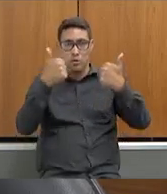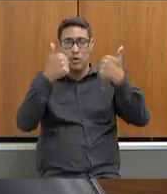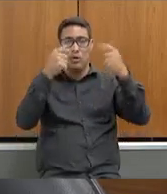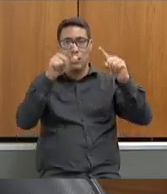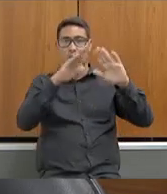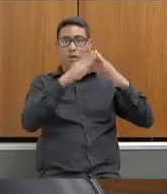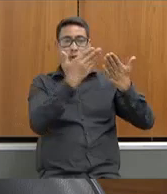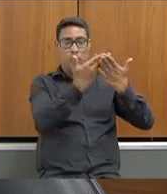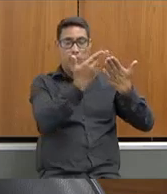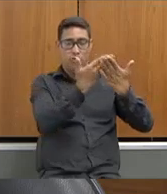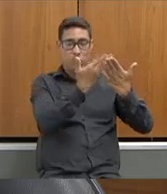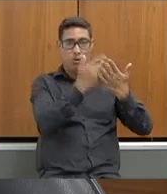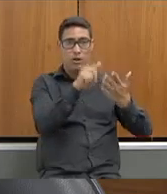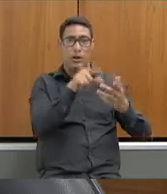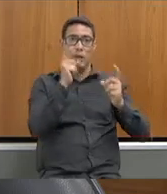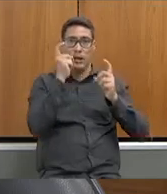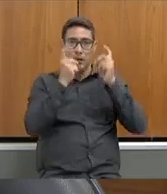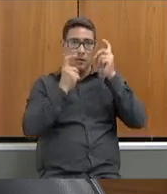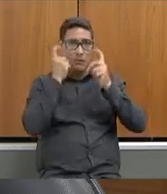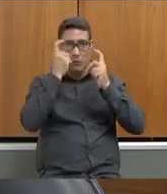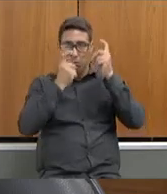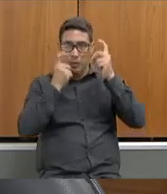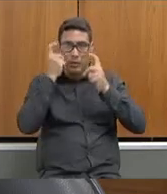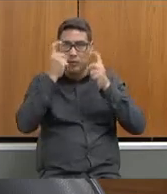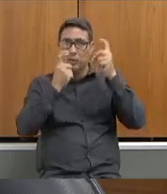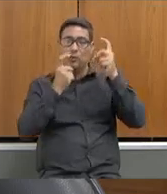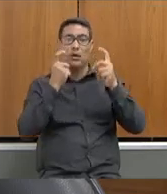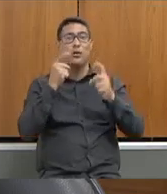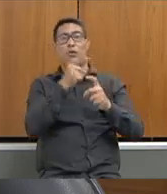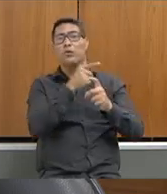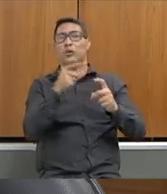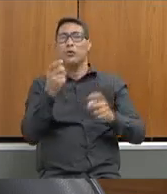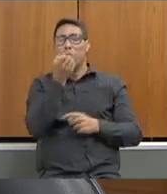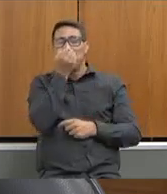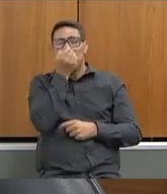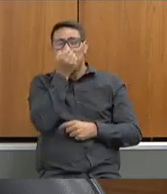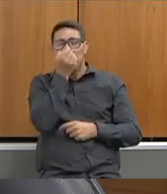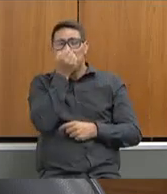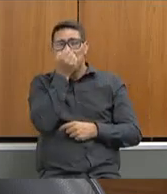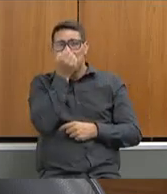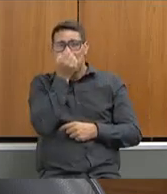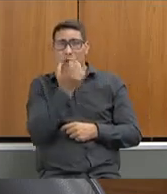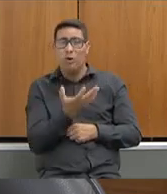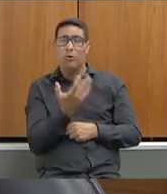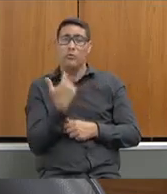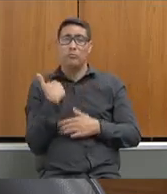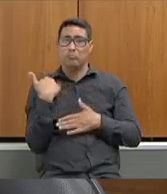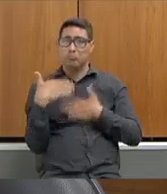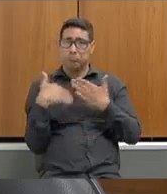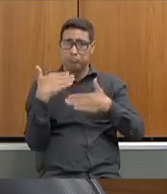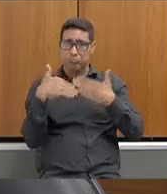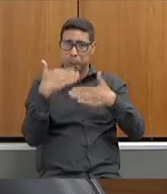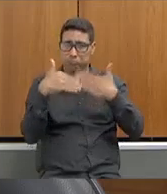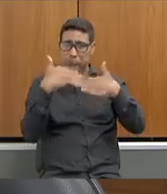e preocupação com o bom rendimento e a condição